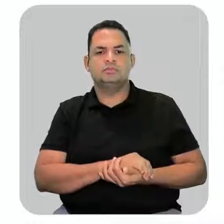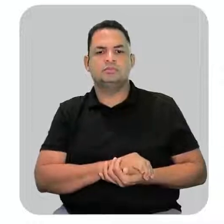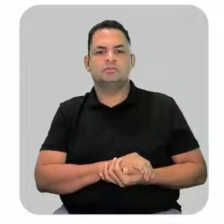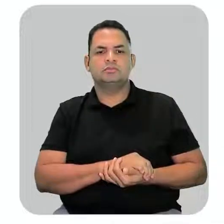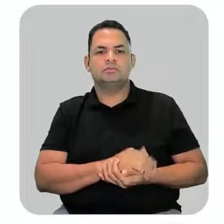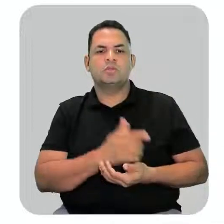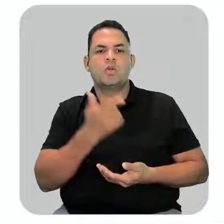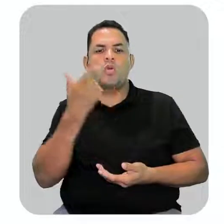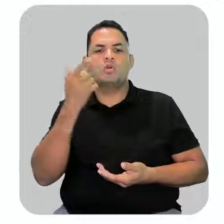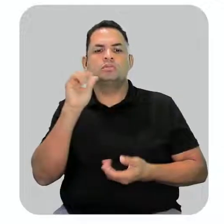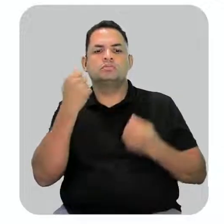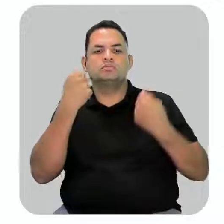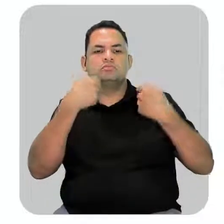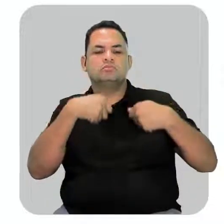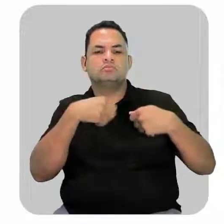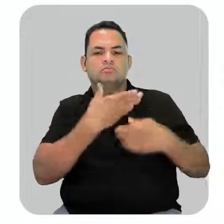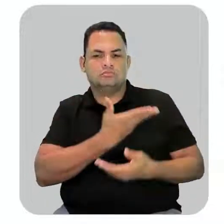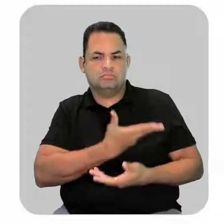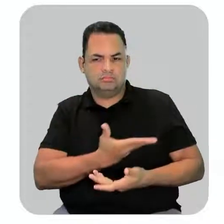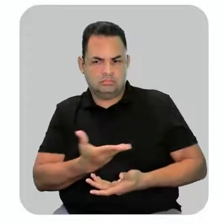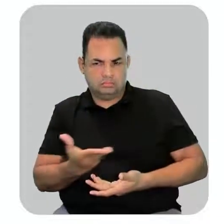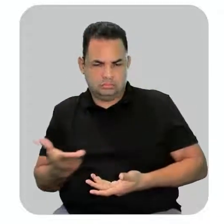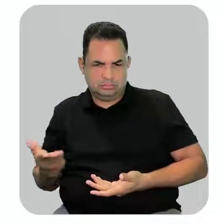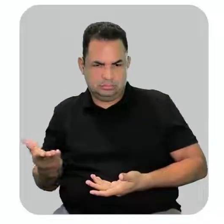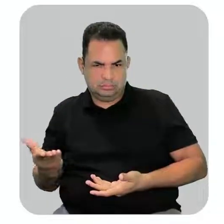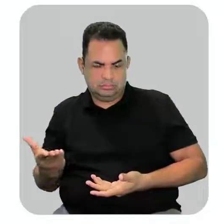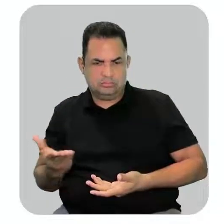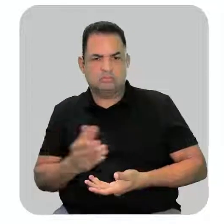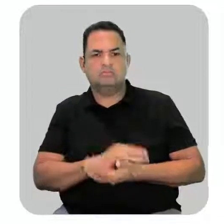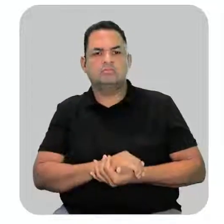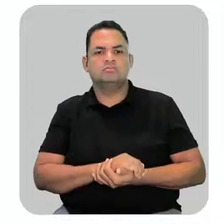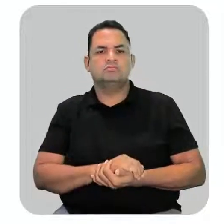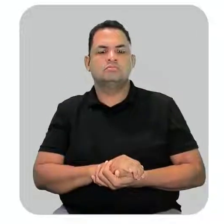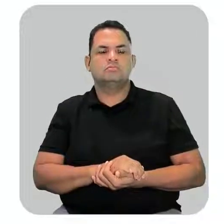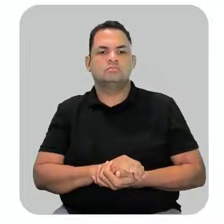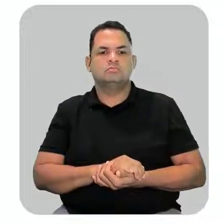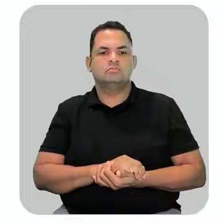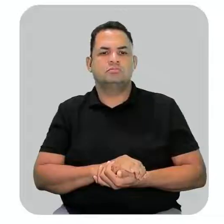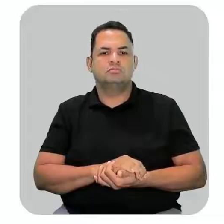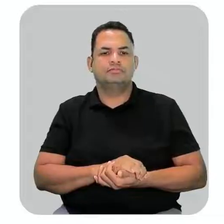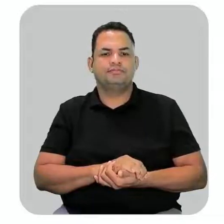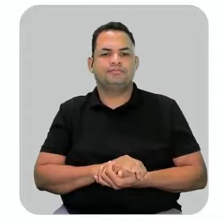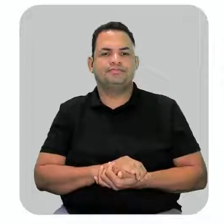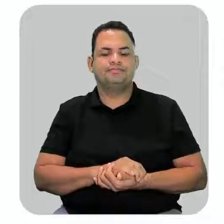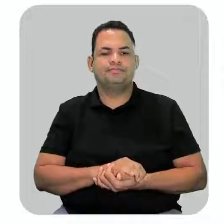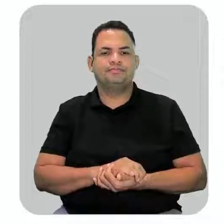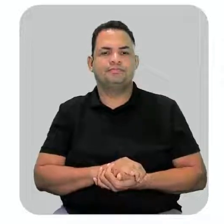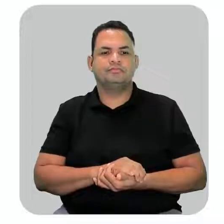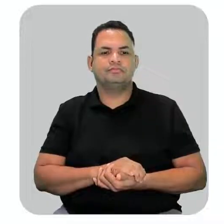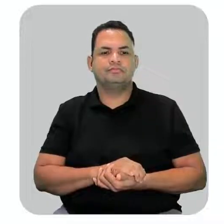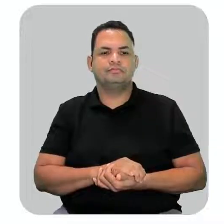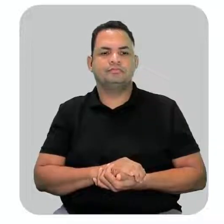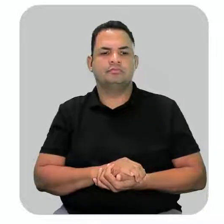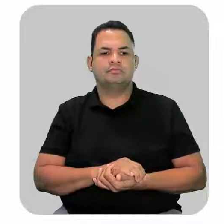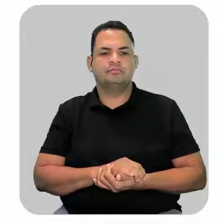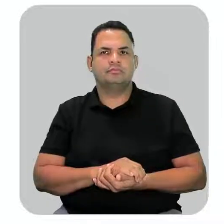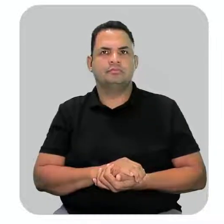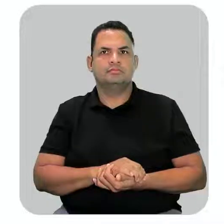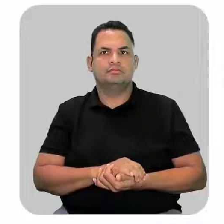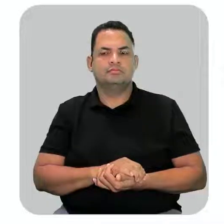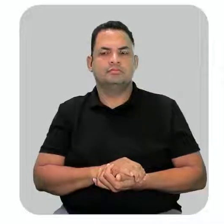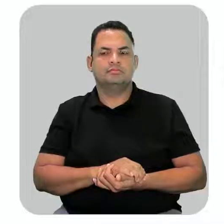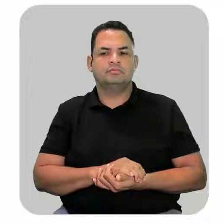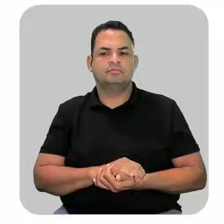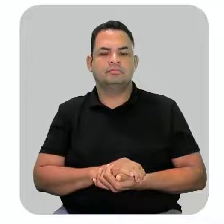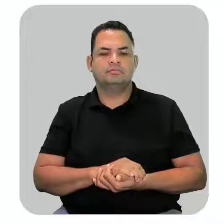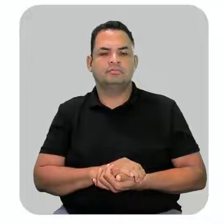Outra possibilidade é se essa ligação aqui, ó, vinha para o carbono da frente, que é a situação dessa